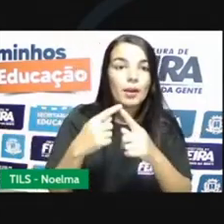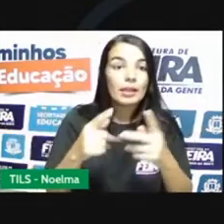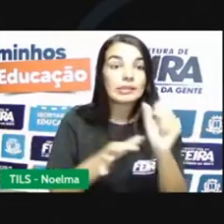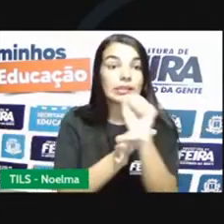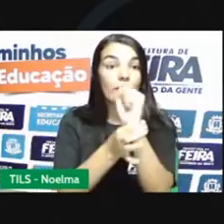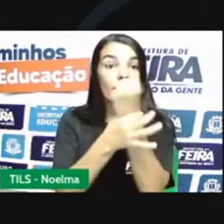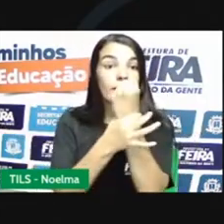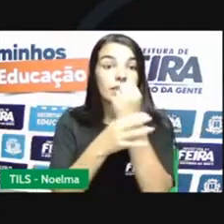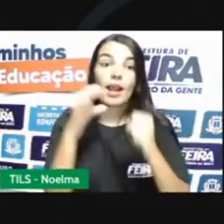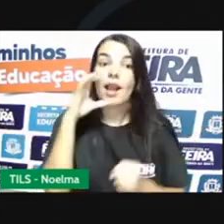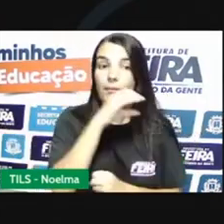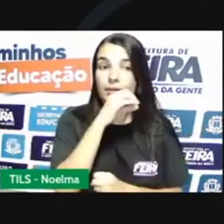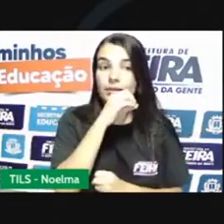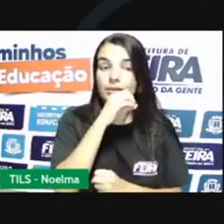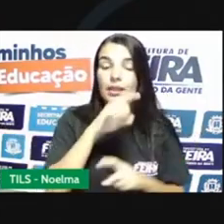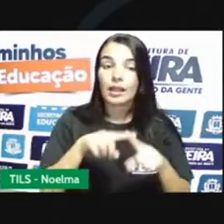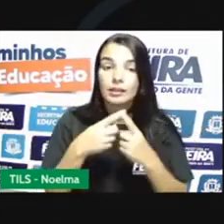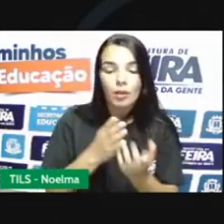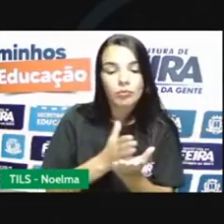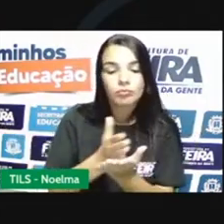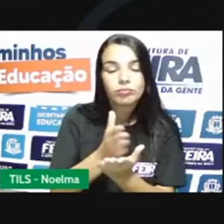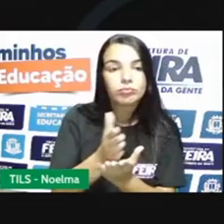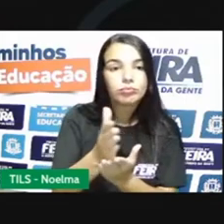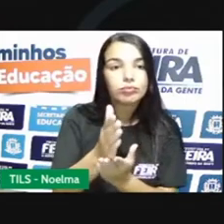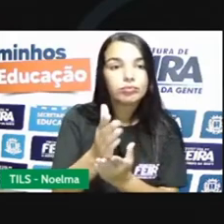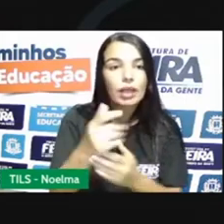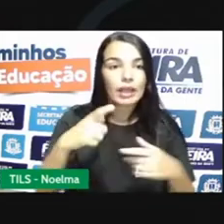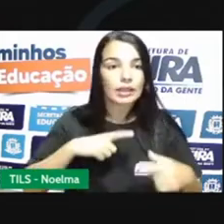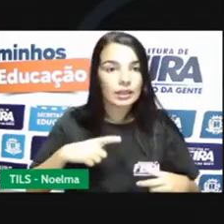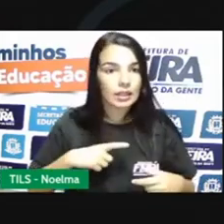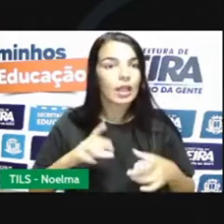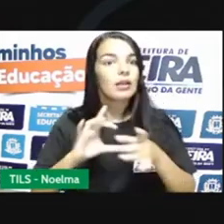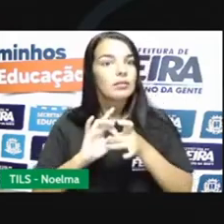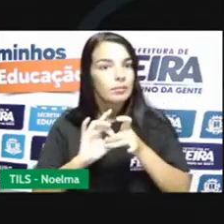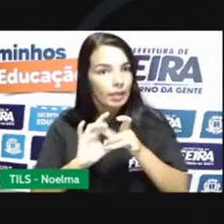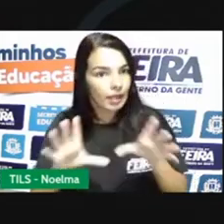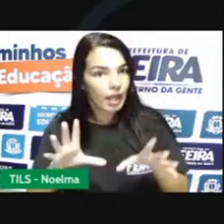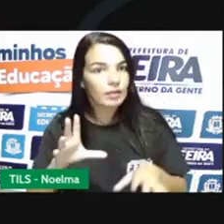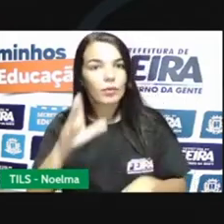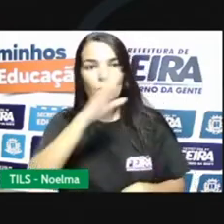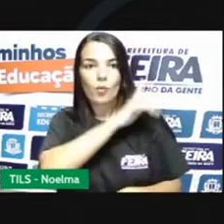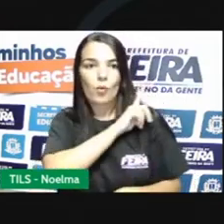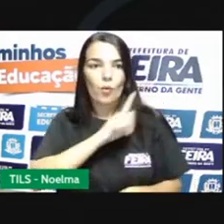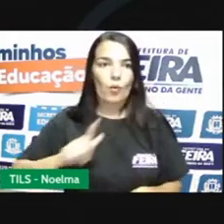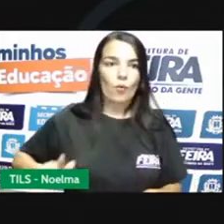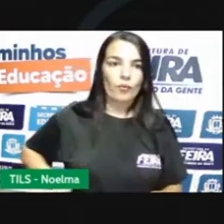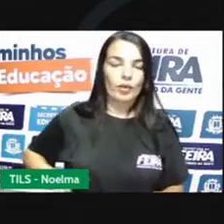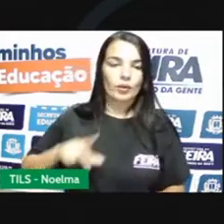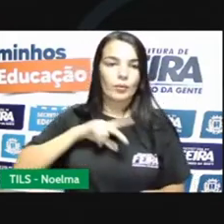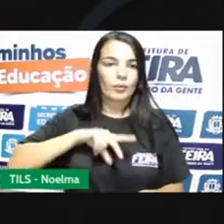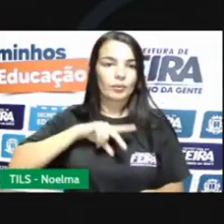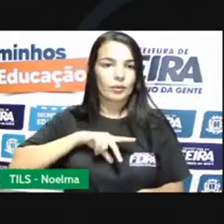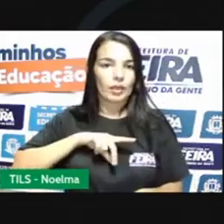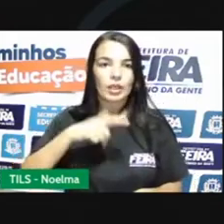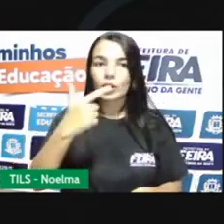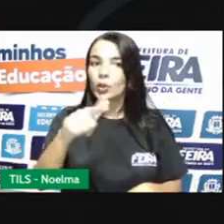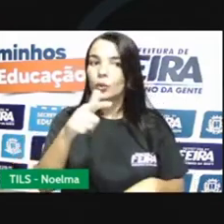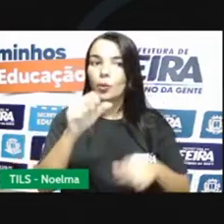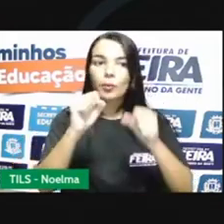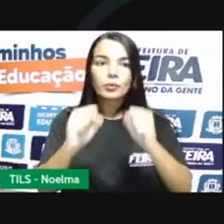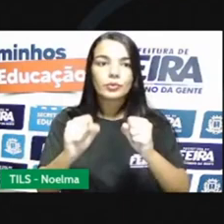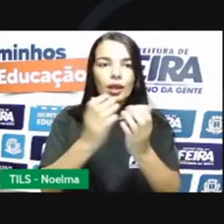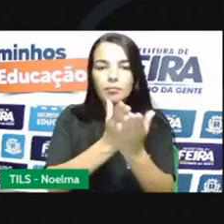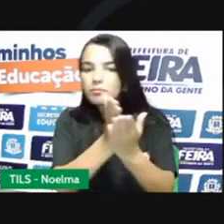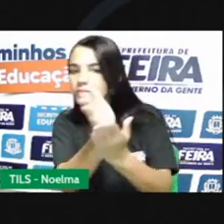rapidez. Essas estradas tinham seus caminhos autorizados pelo governo português e era ilegal usar outros